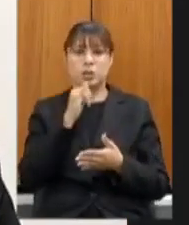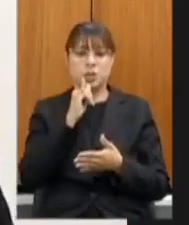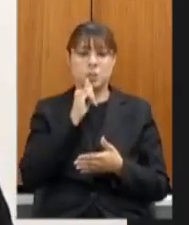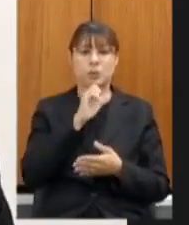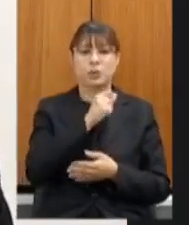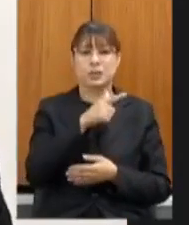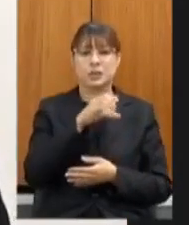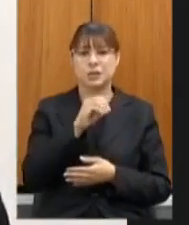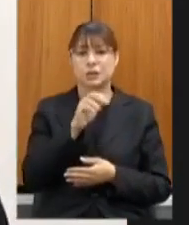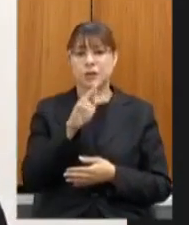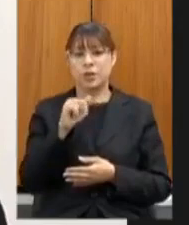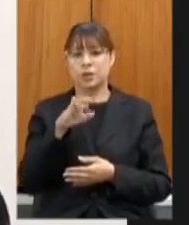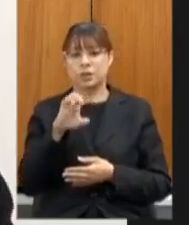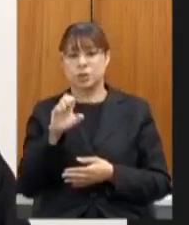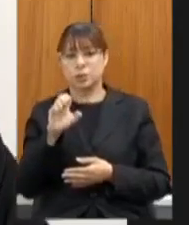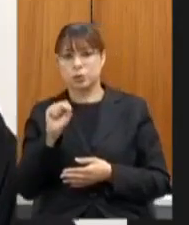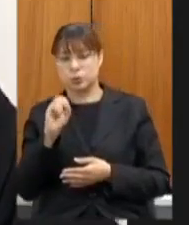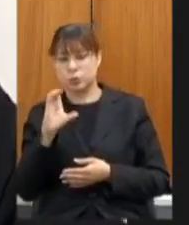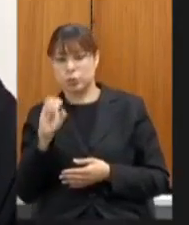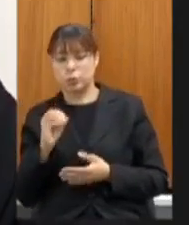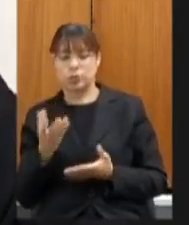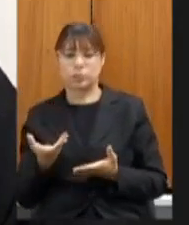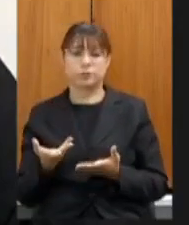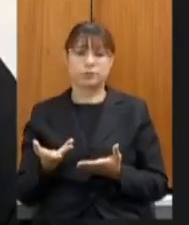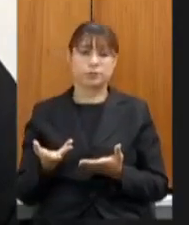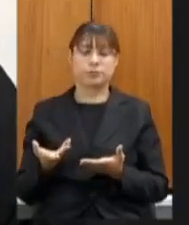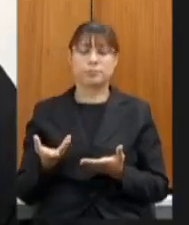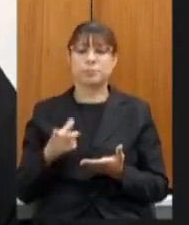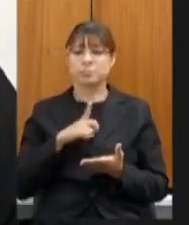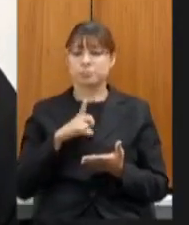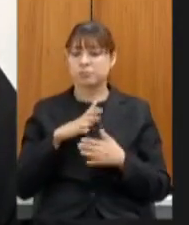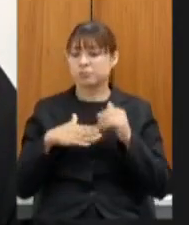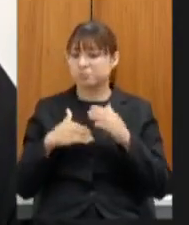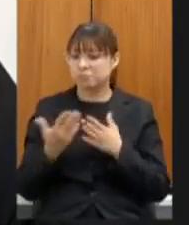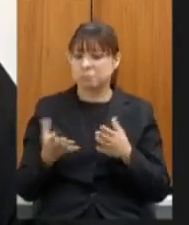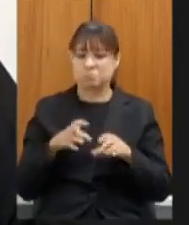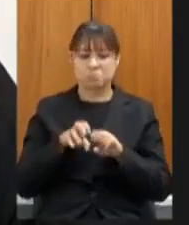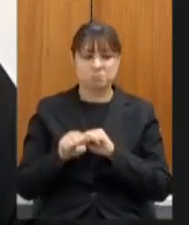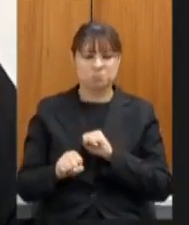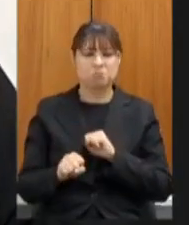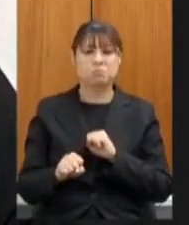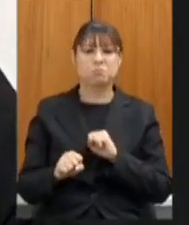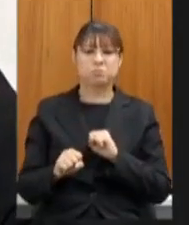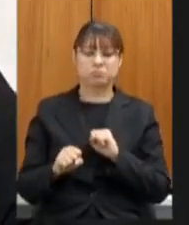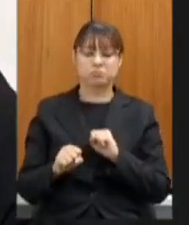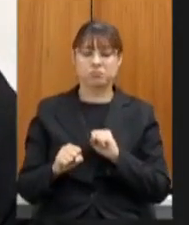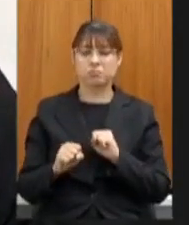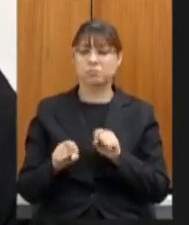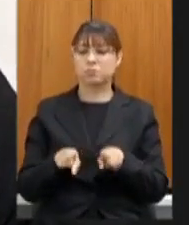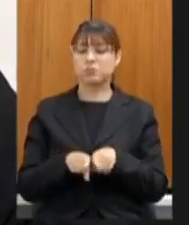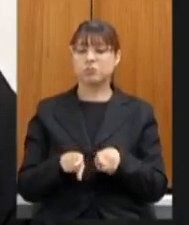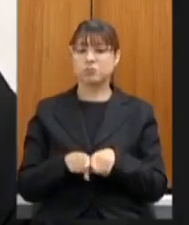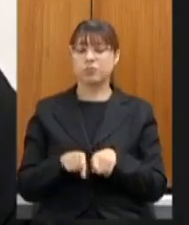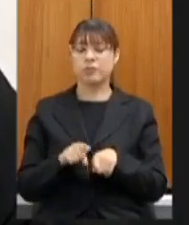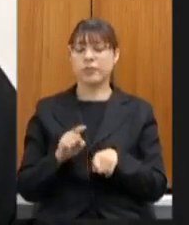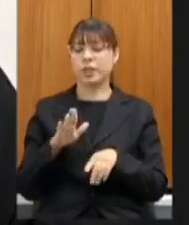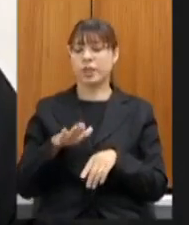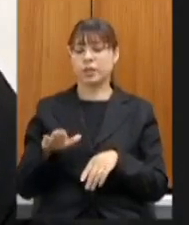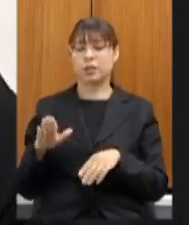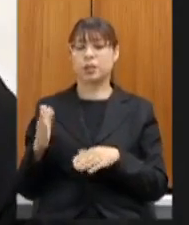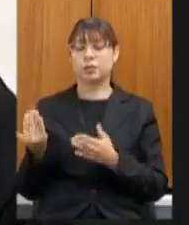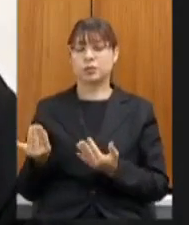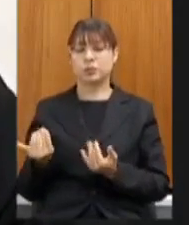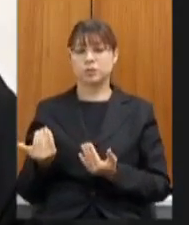que tem um potencial técnico de transformação gigantesco de formação humana das nossas crianças dos nossos adolescentes